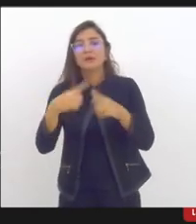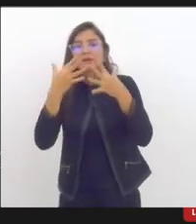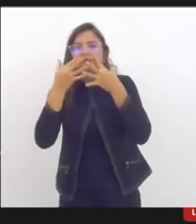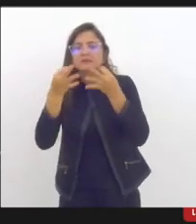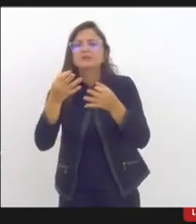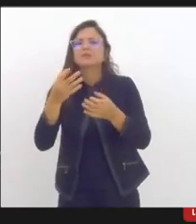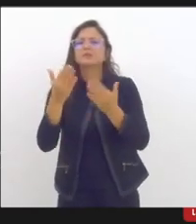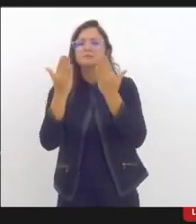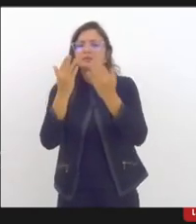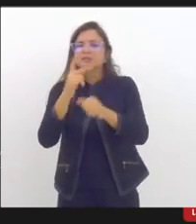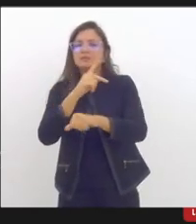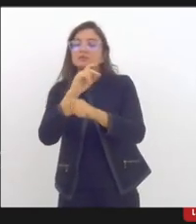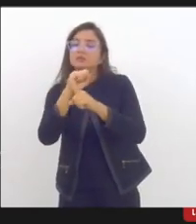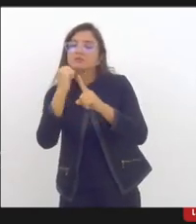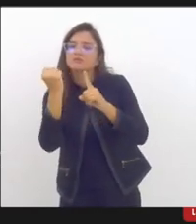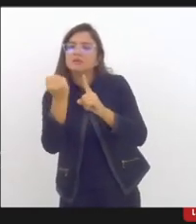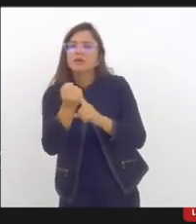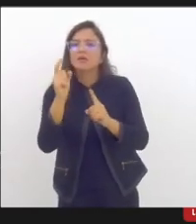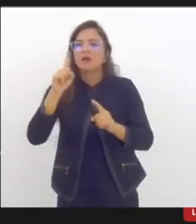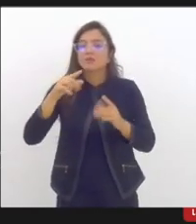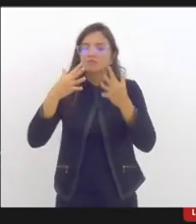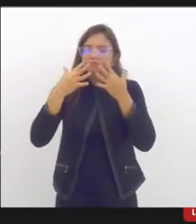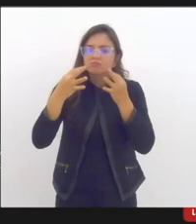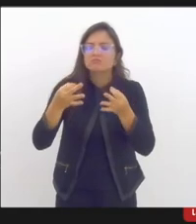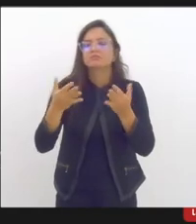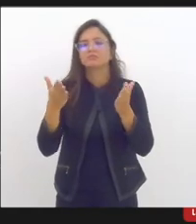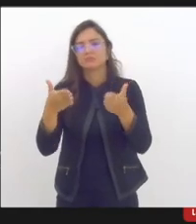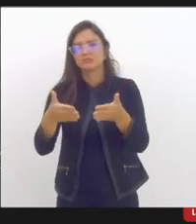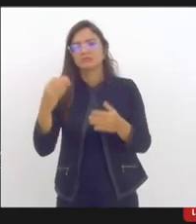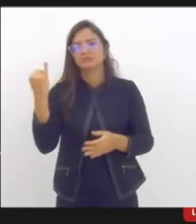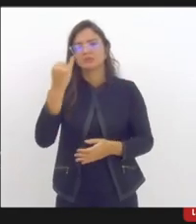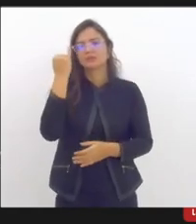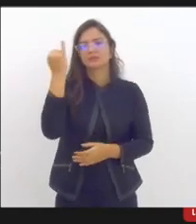ela é centrada na territorialidade. Bom,